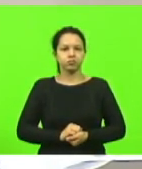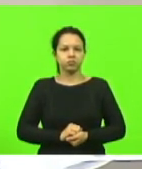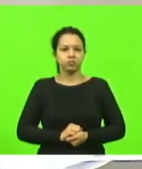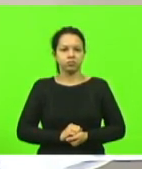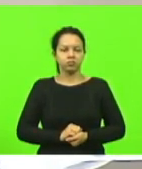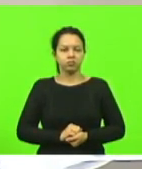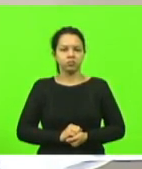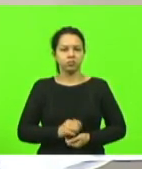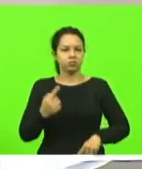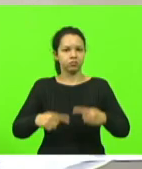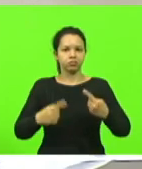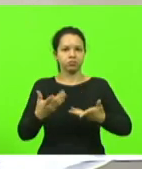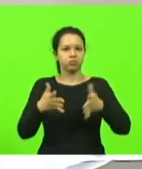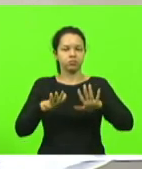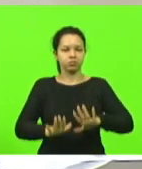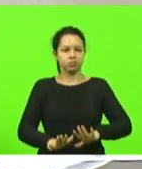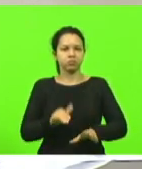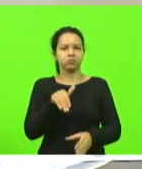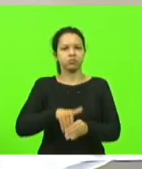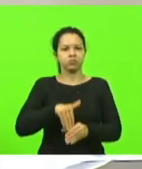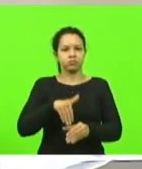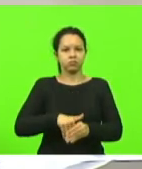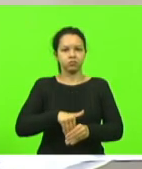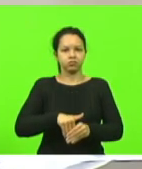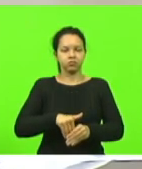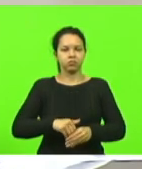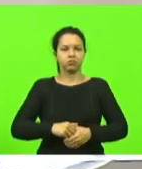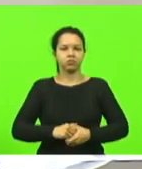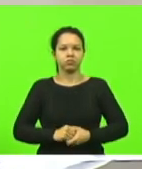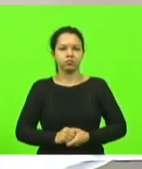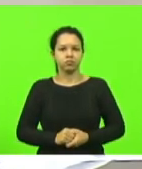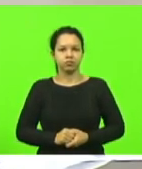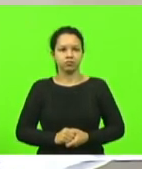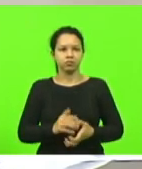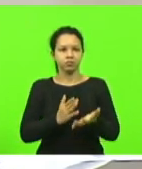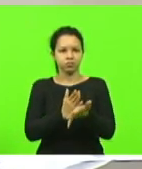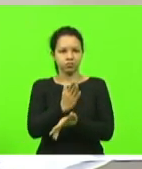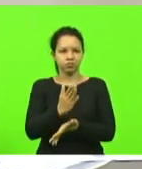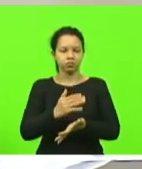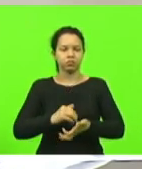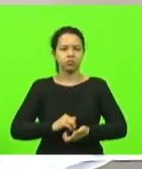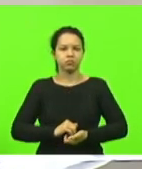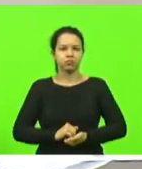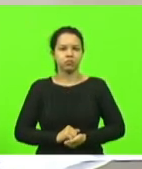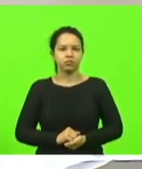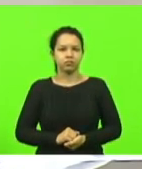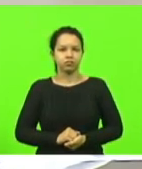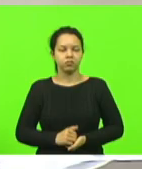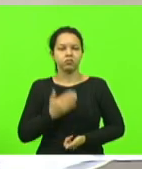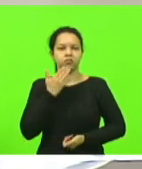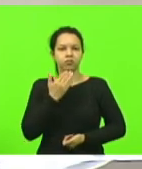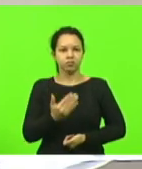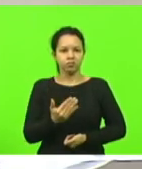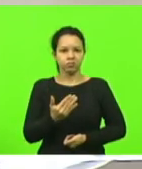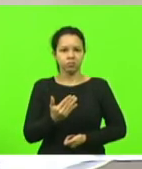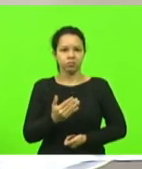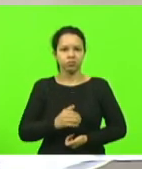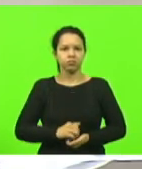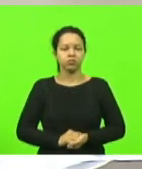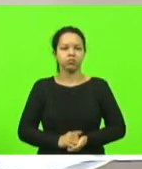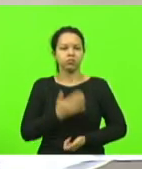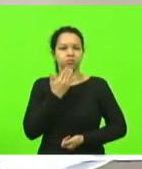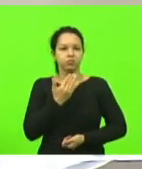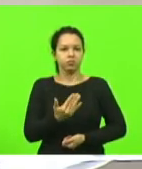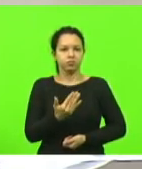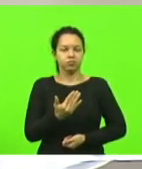não havendo quem queira discutir em votação. Aprovado. Requerimentos. Requerimento